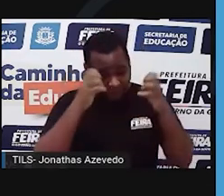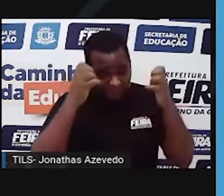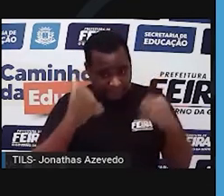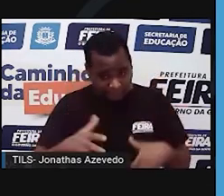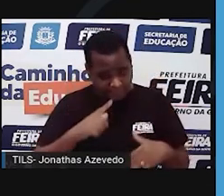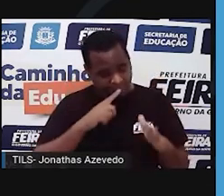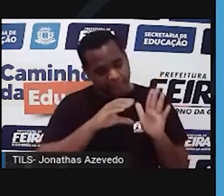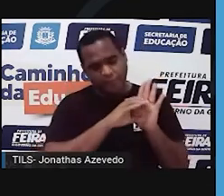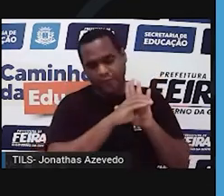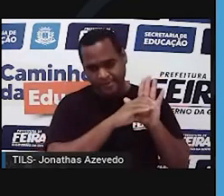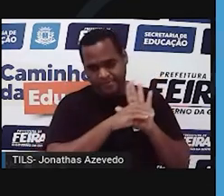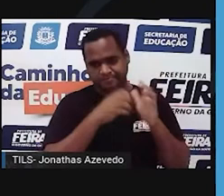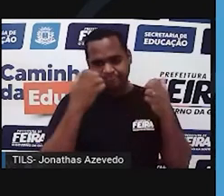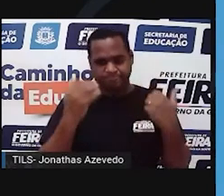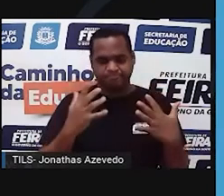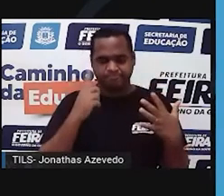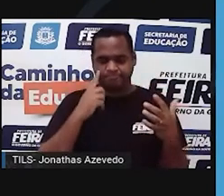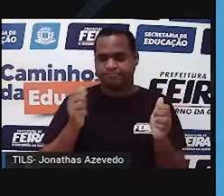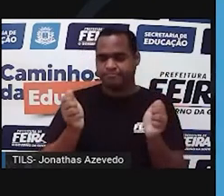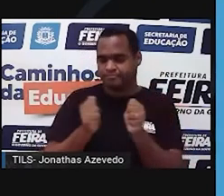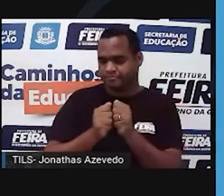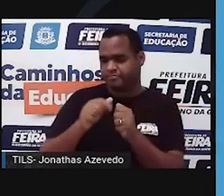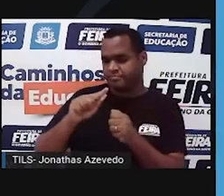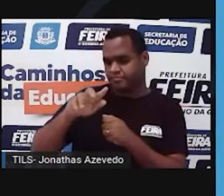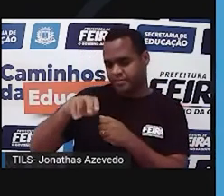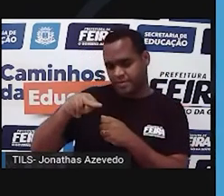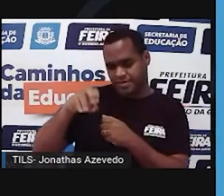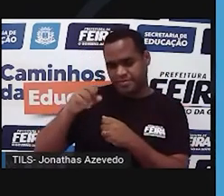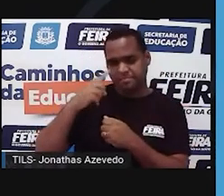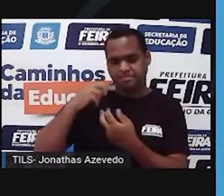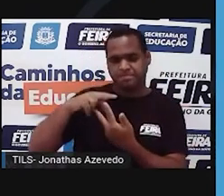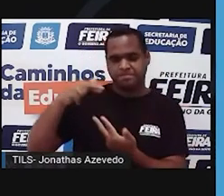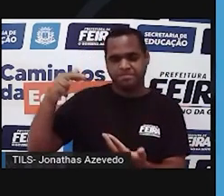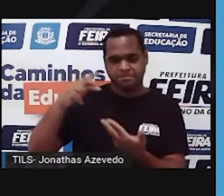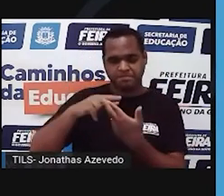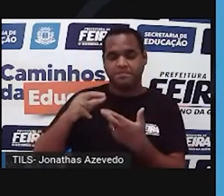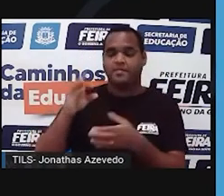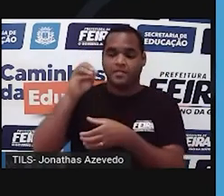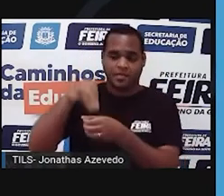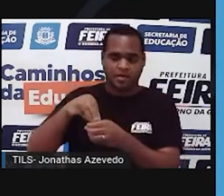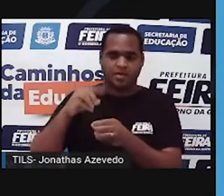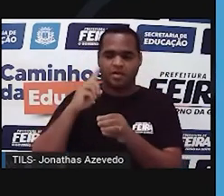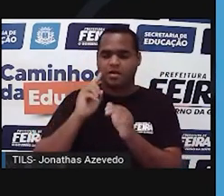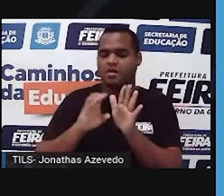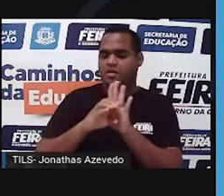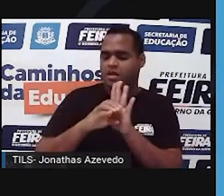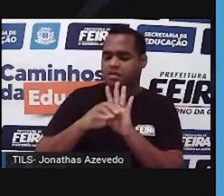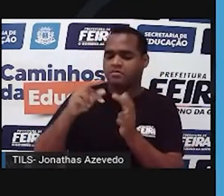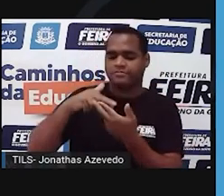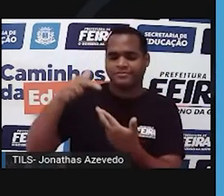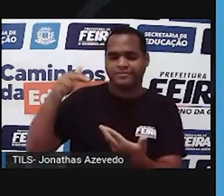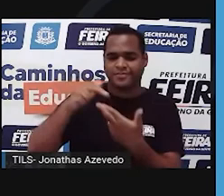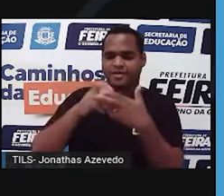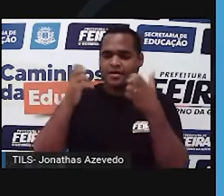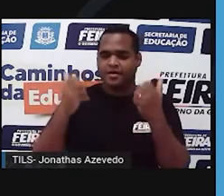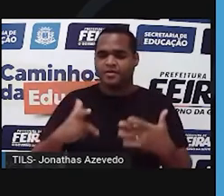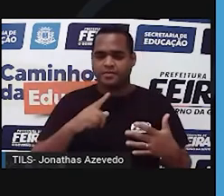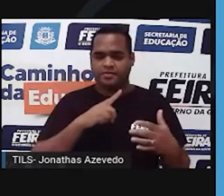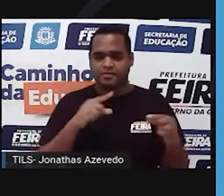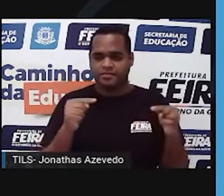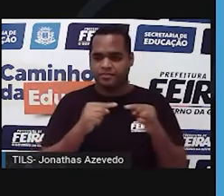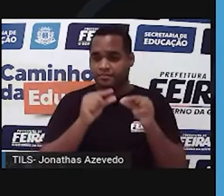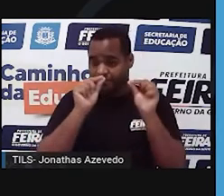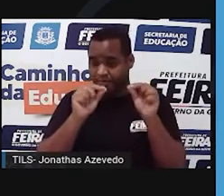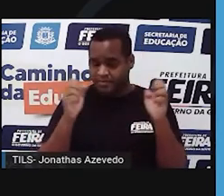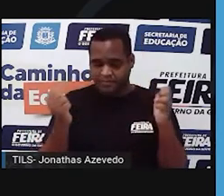conceitos. O conjunto de genes é chamado de genótipo. Ou seja, o genótipo é a constituição genética do indivíduo. Então no genótipo vai estar as nossas